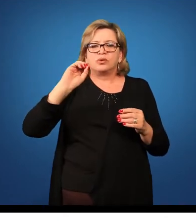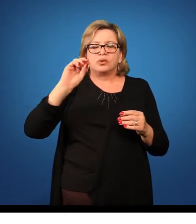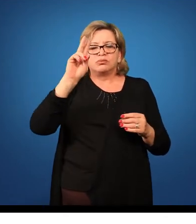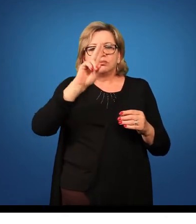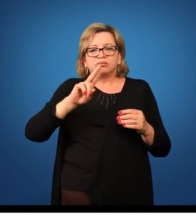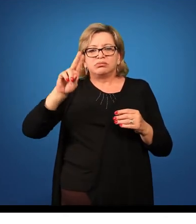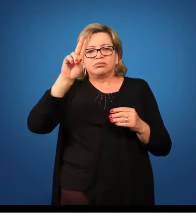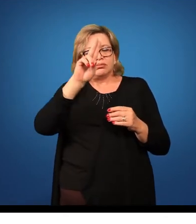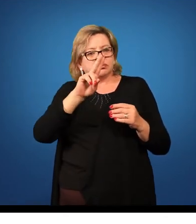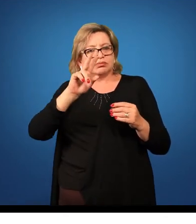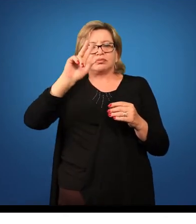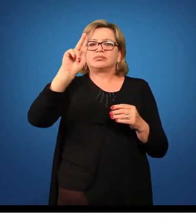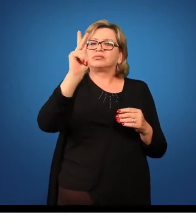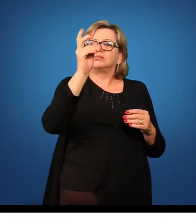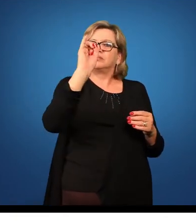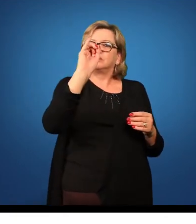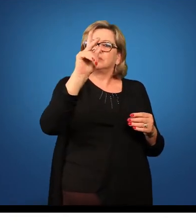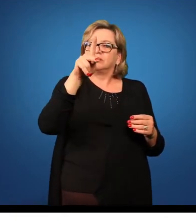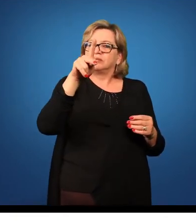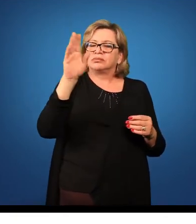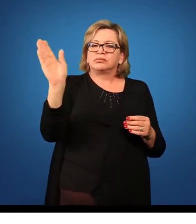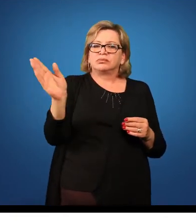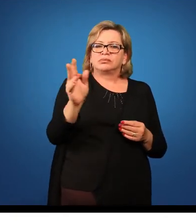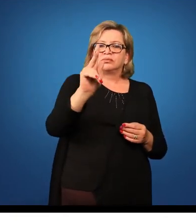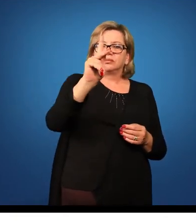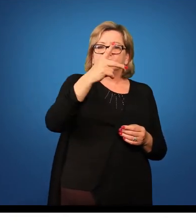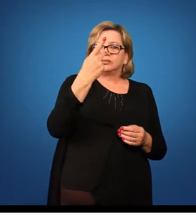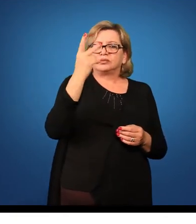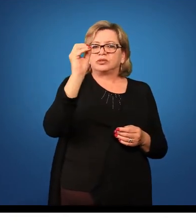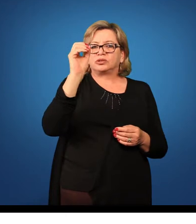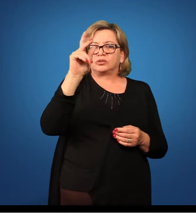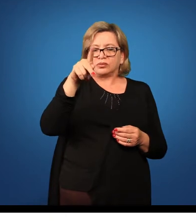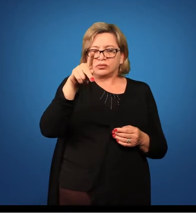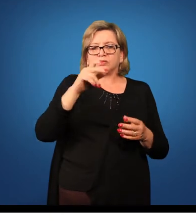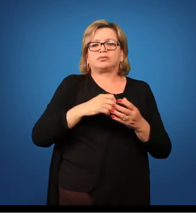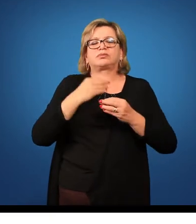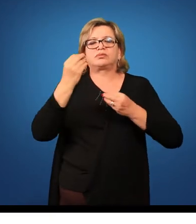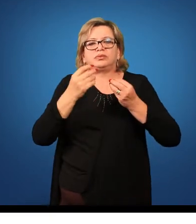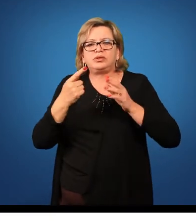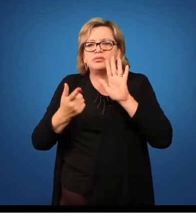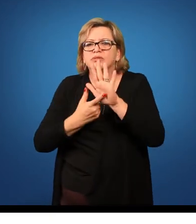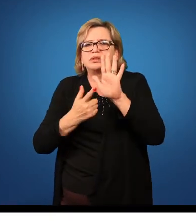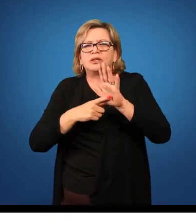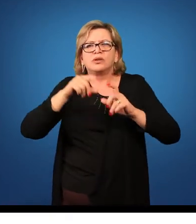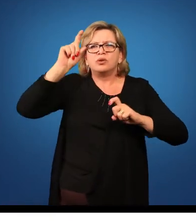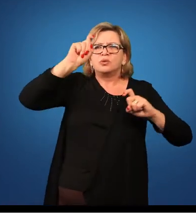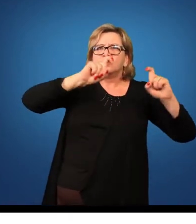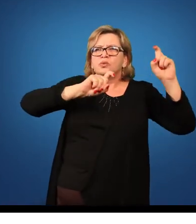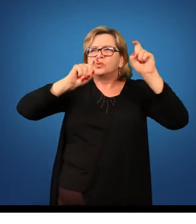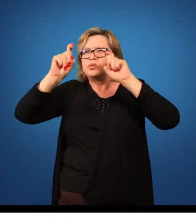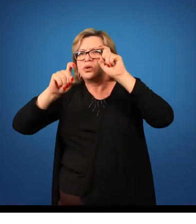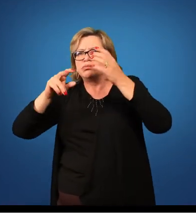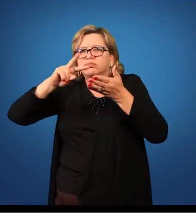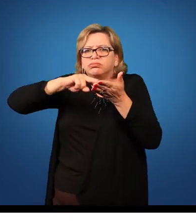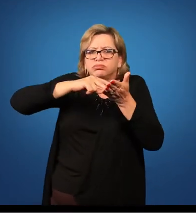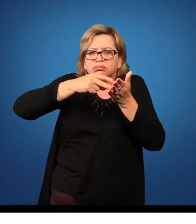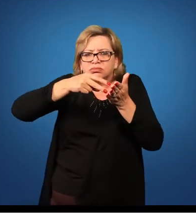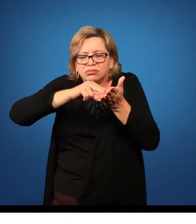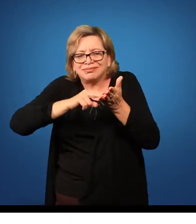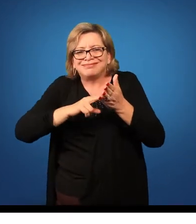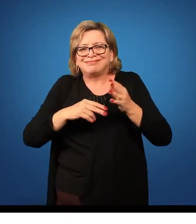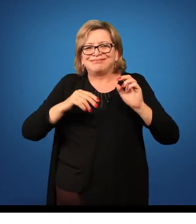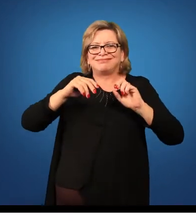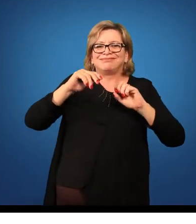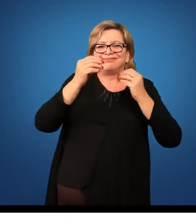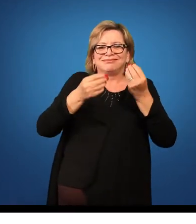origem que ele teve, né, por exemplo, no rap, no grafite, no break, articulando, então, a música,